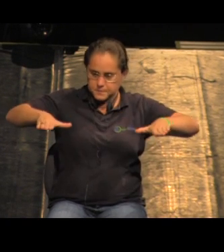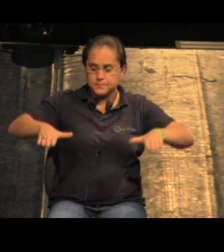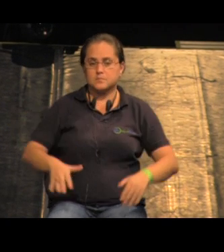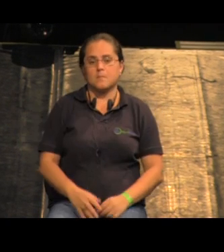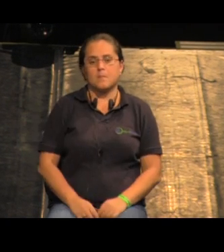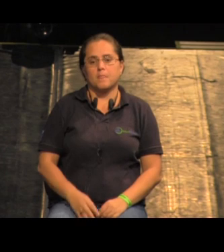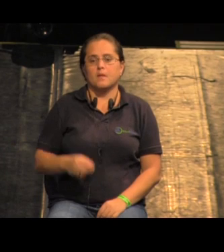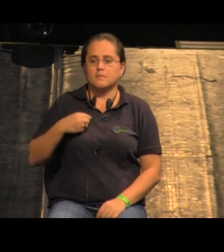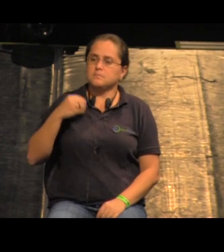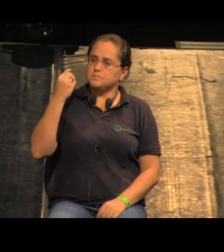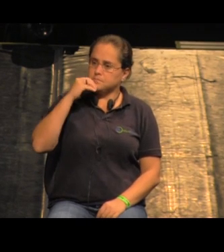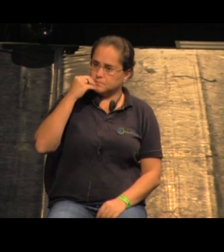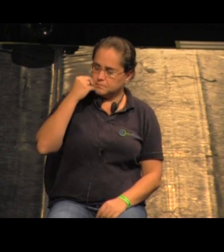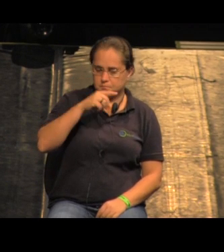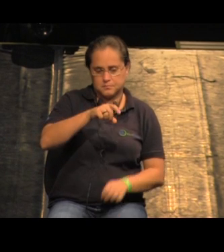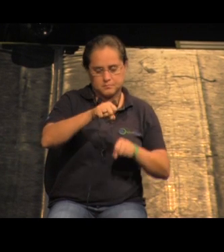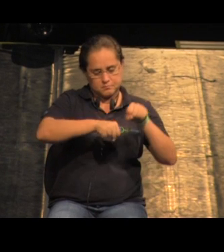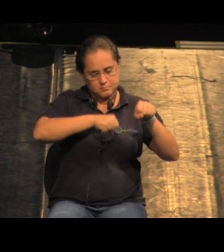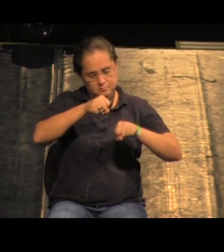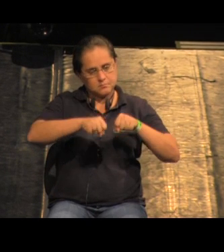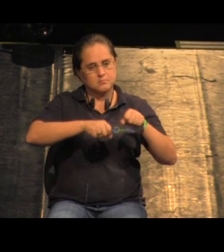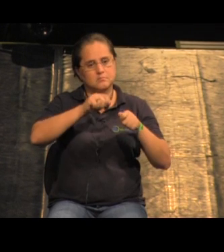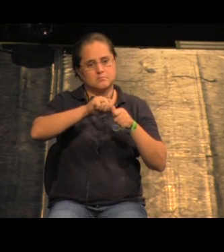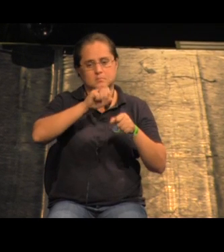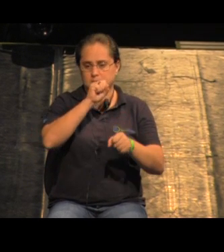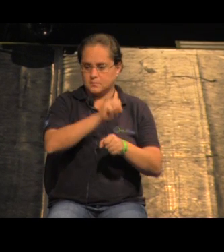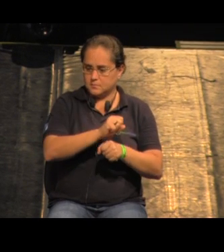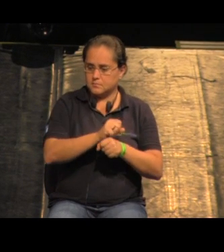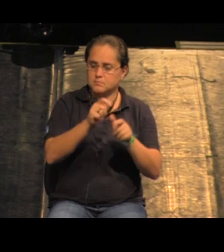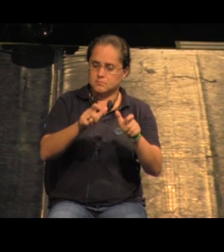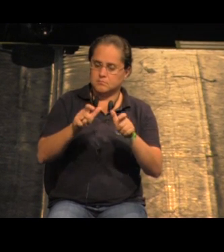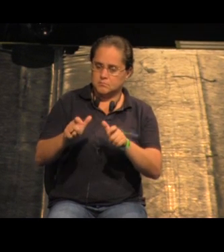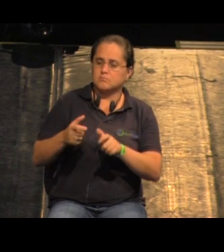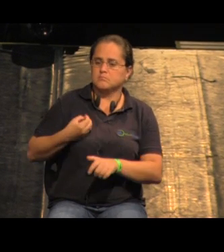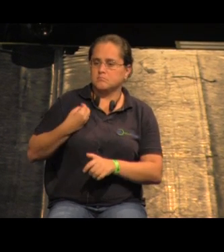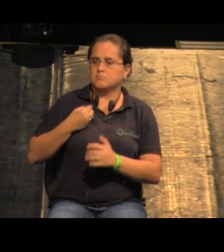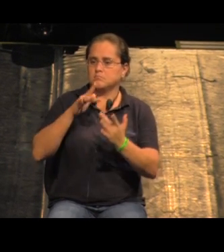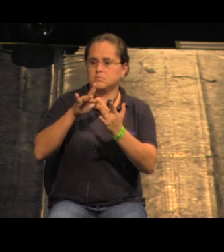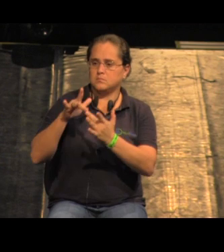isso lá então a gente aproveita a ciclovia para fazer das paradas também em lugares de convívio